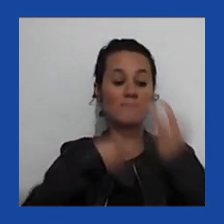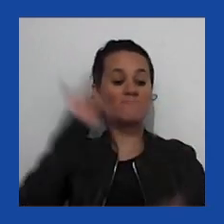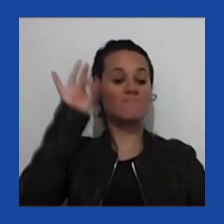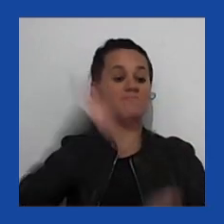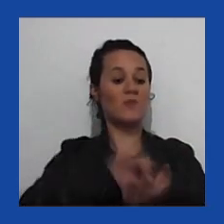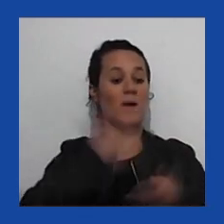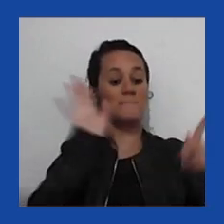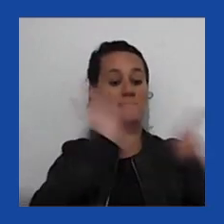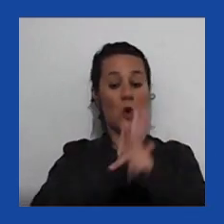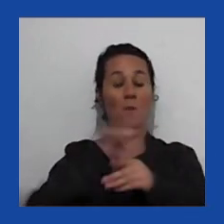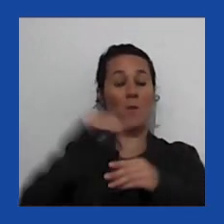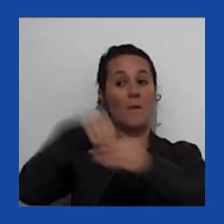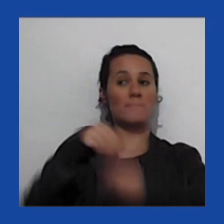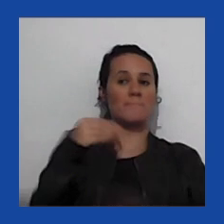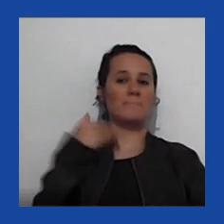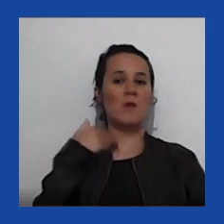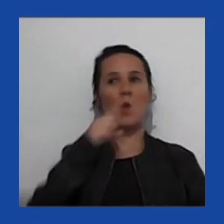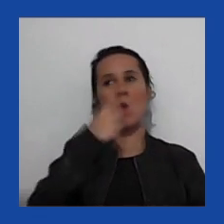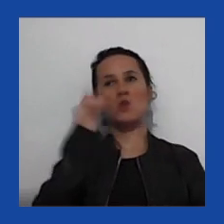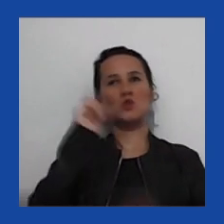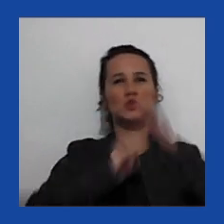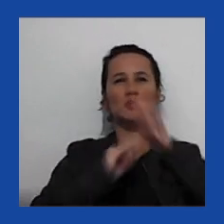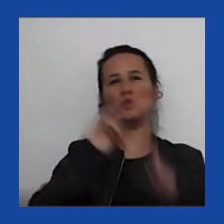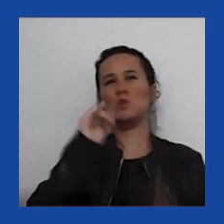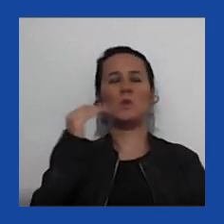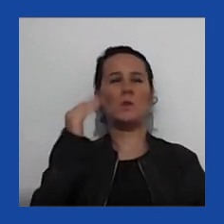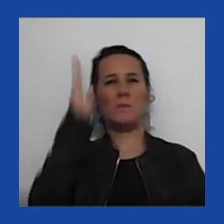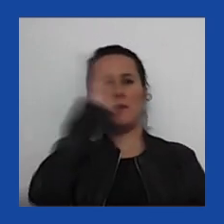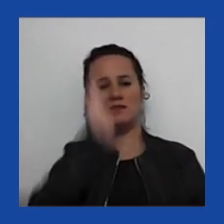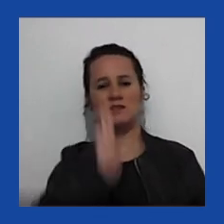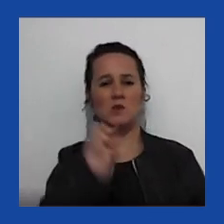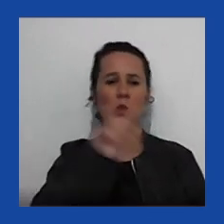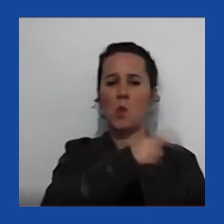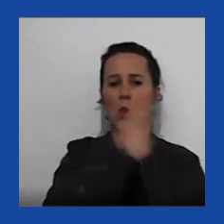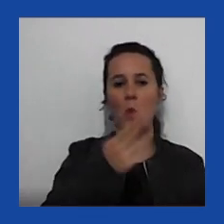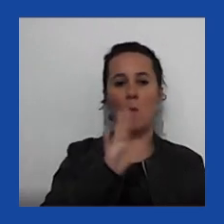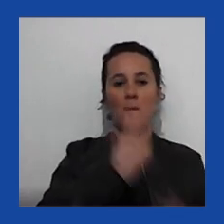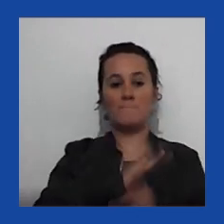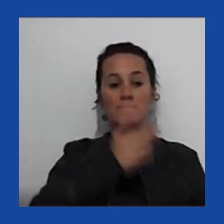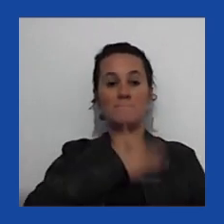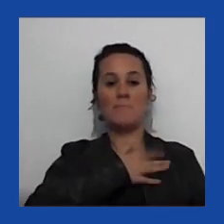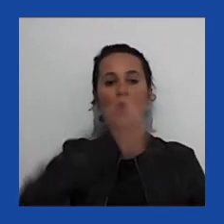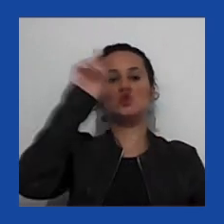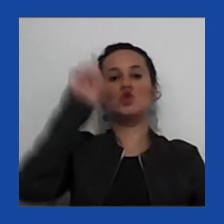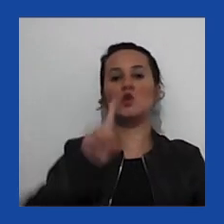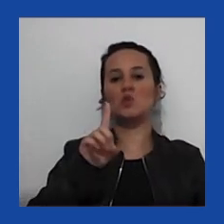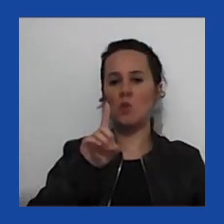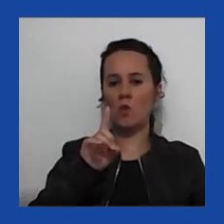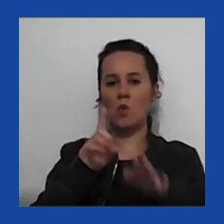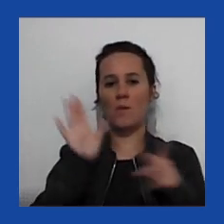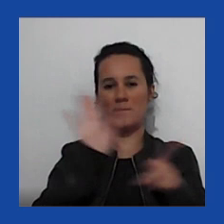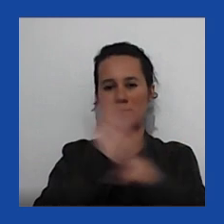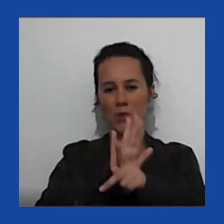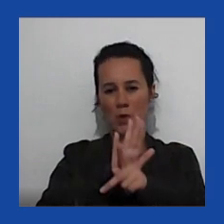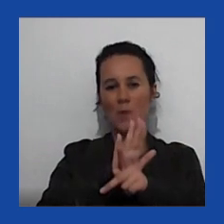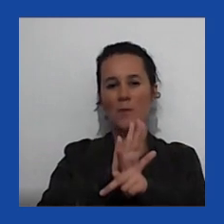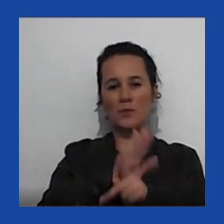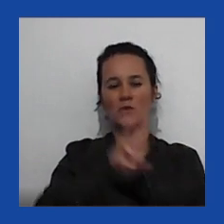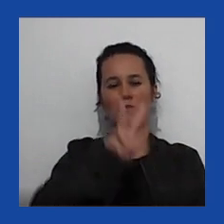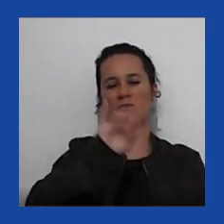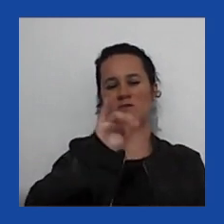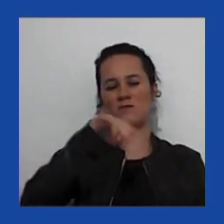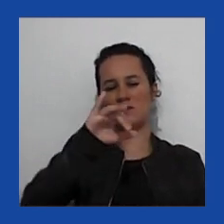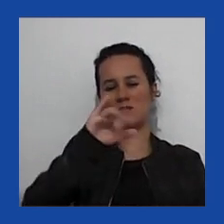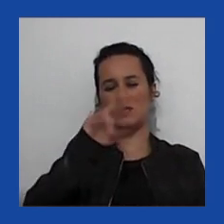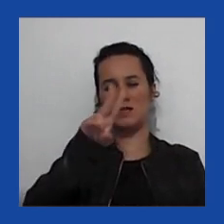Instituto, o Instituto Brasil, King's College London, ou nem meu diretor, o diretor atual do Instituto é Vinícius